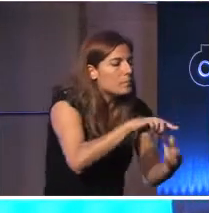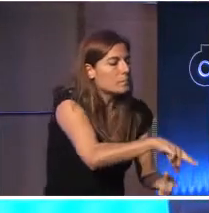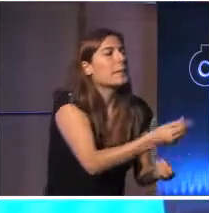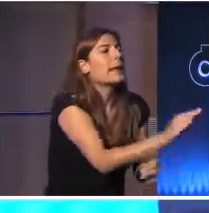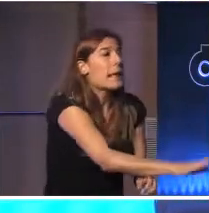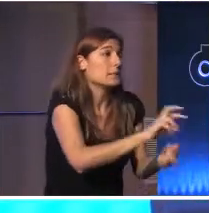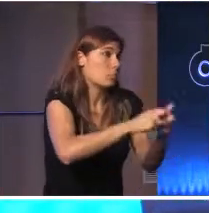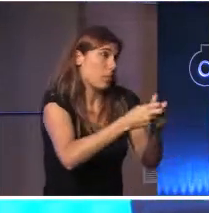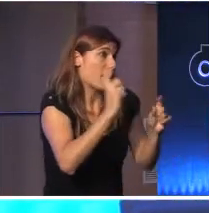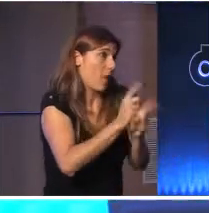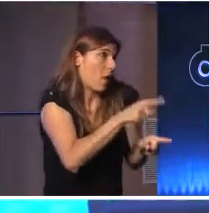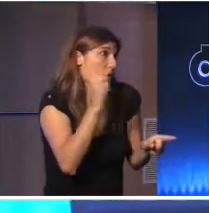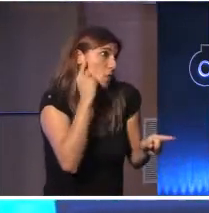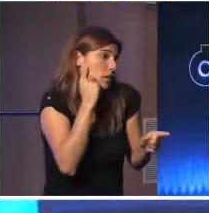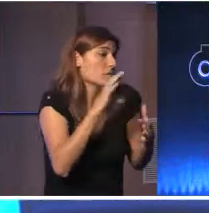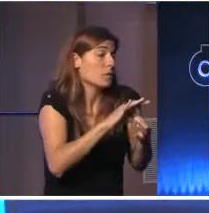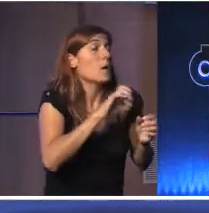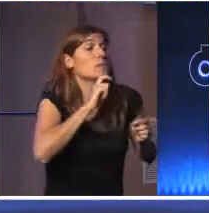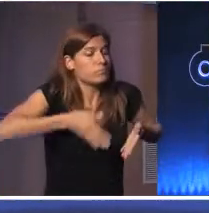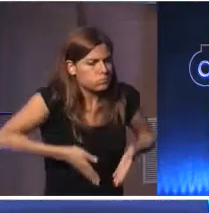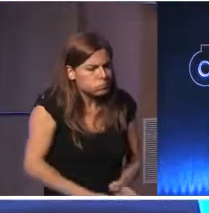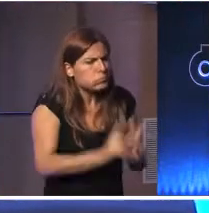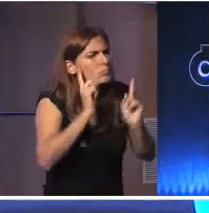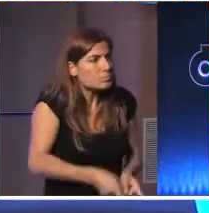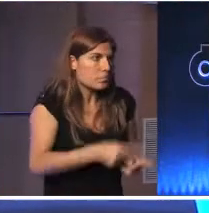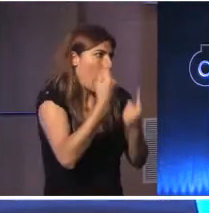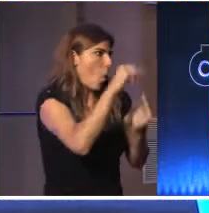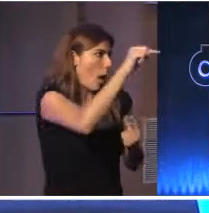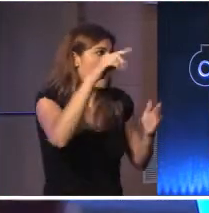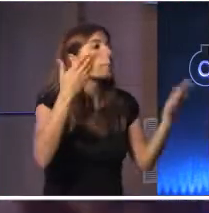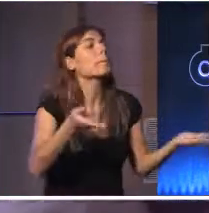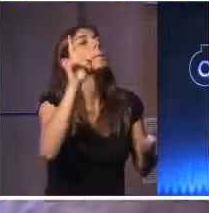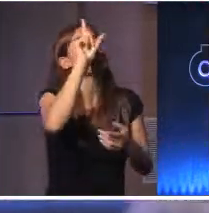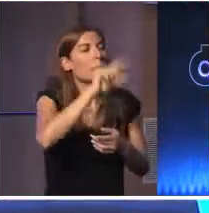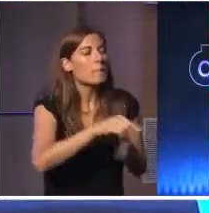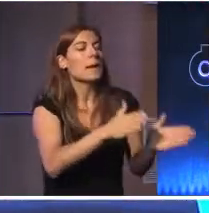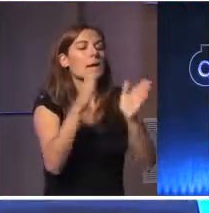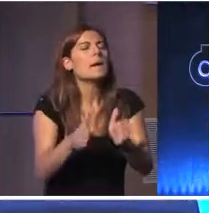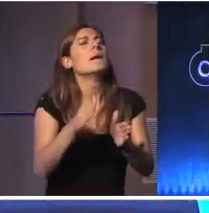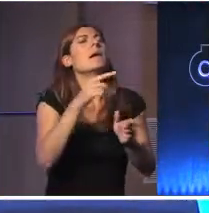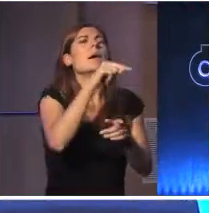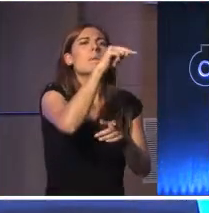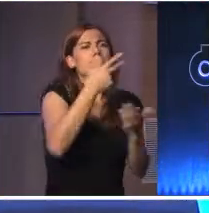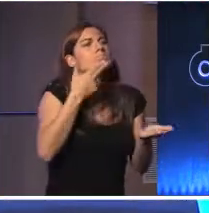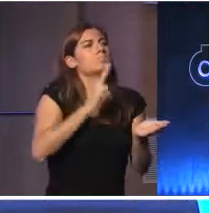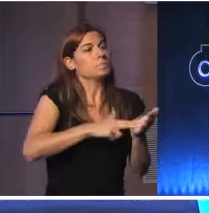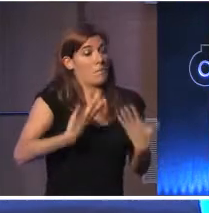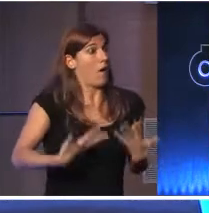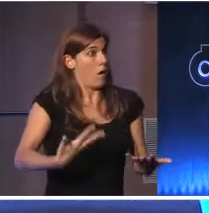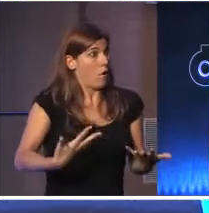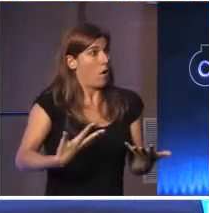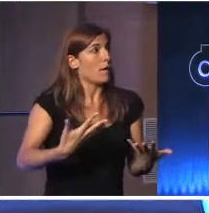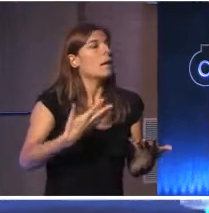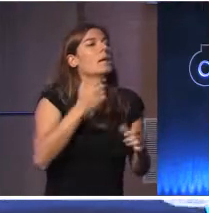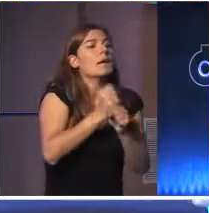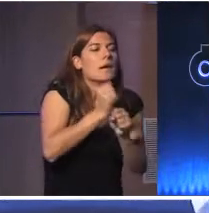destes. Logo à nascença, se calhar, em muitos casos. Vamos ter também, vamos saber mais sobre o que é que está a acontecer realmente neste momento, a